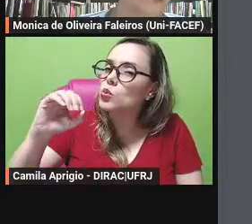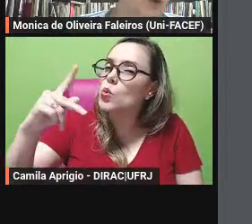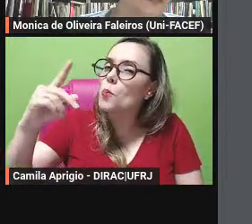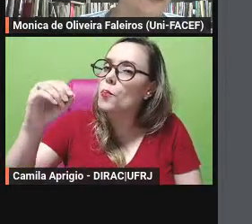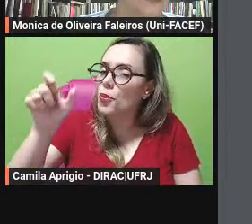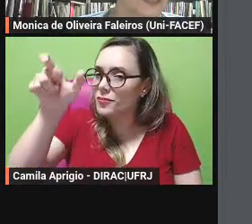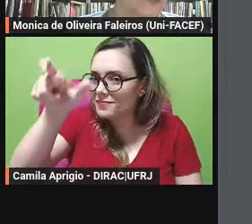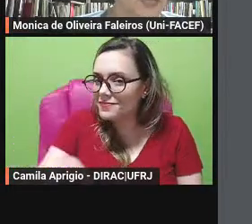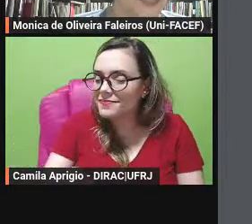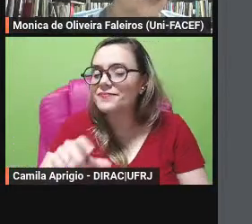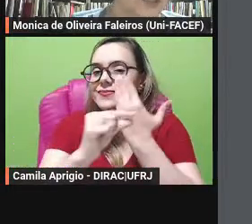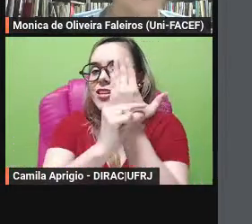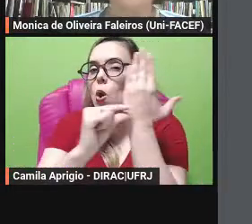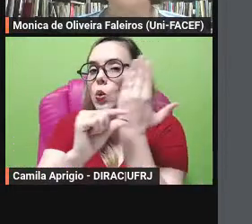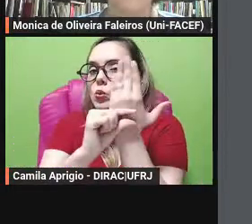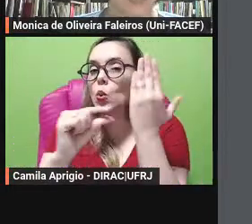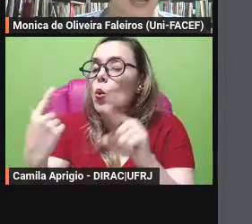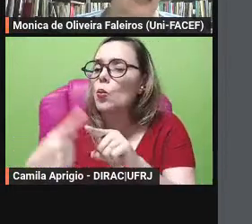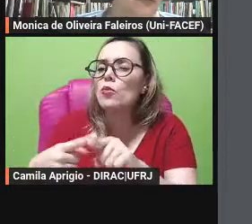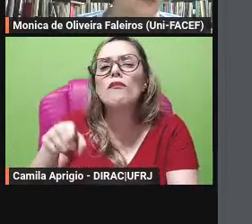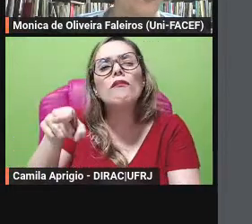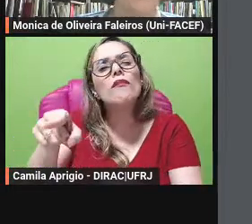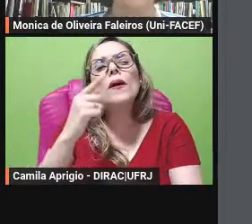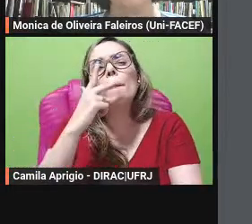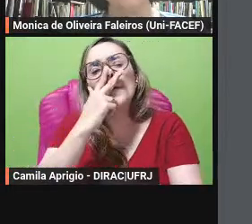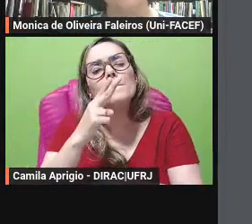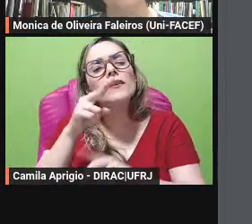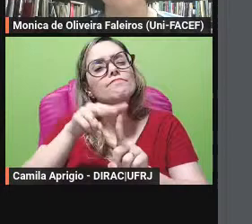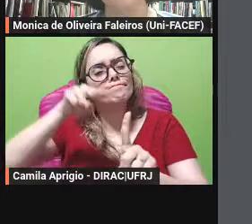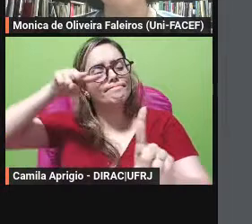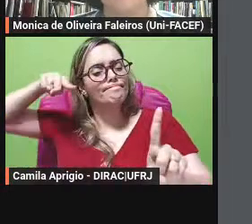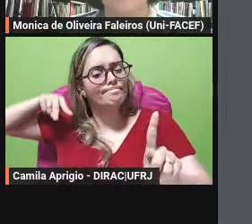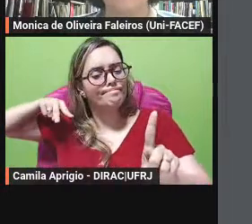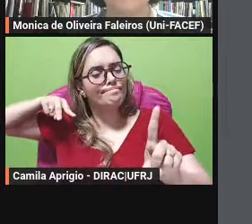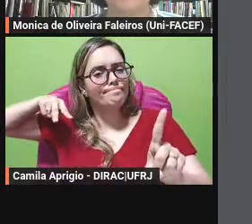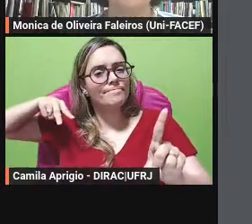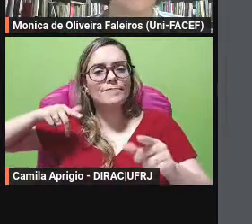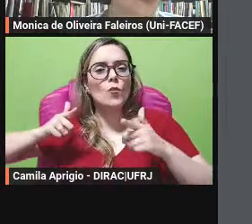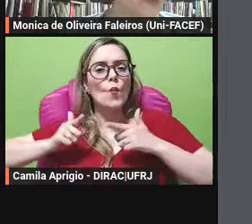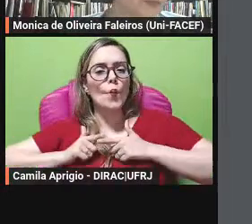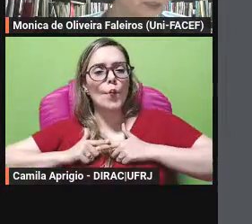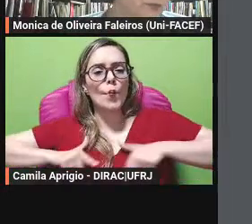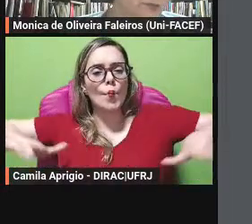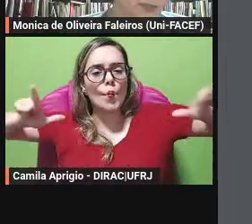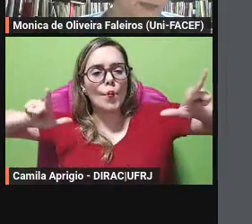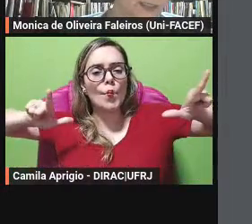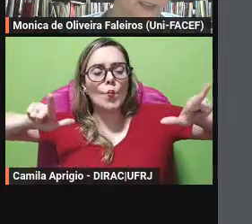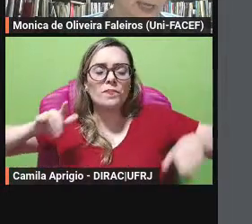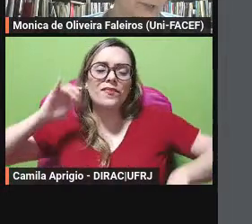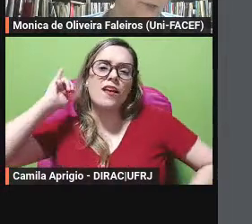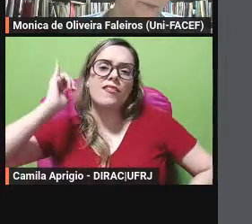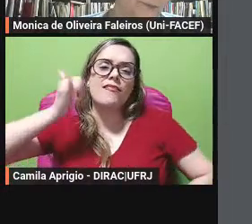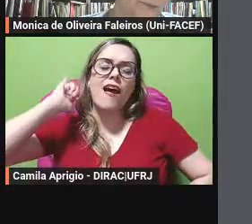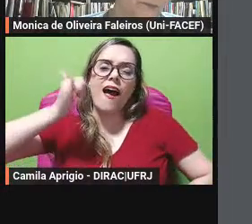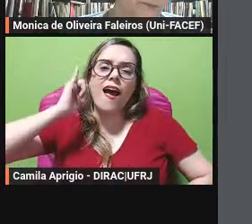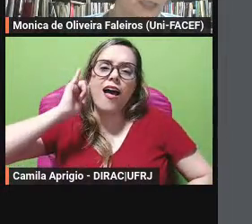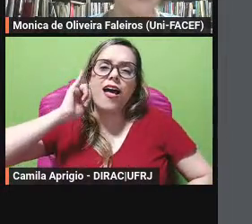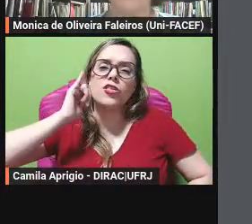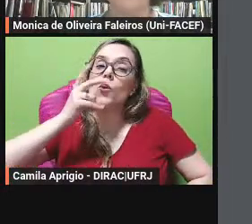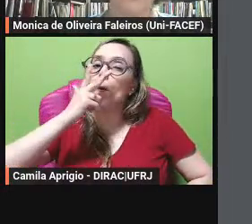mostra um narrador distanciado imparcial fazendo esse movimento de imparcialidade